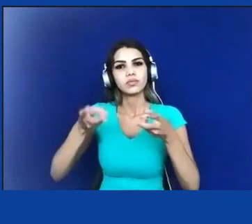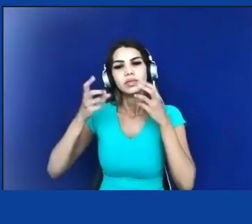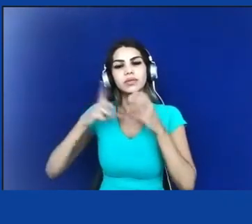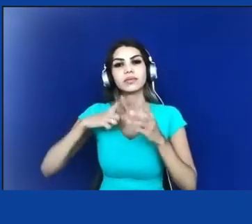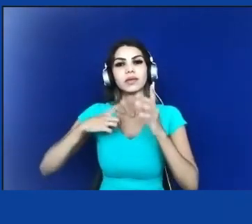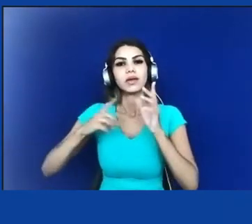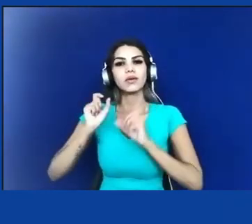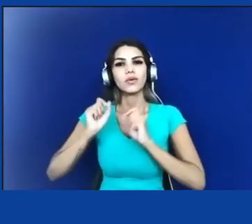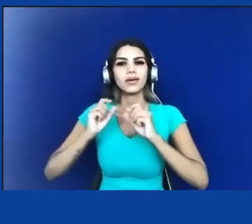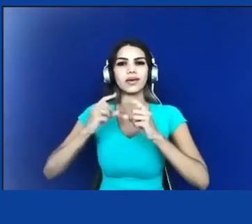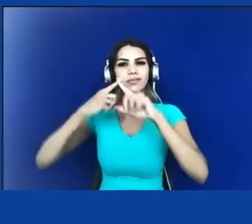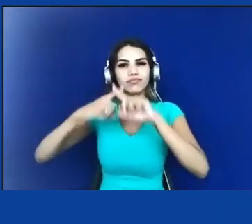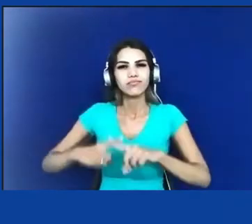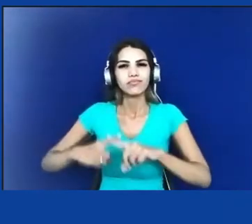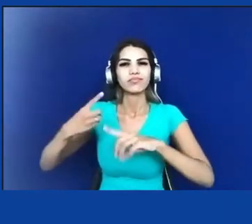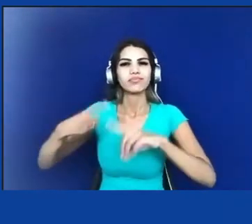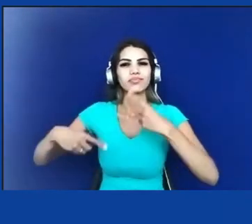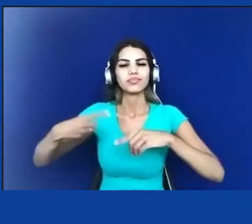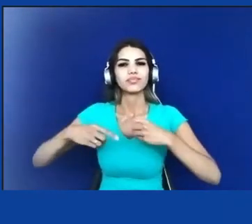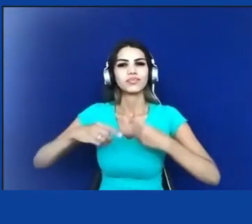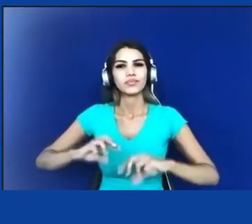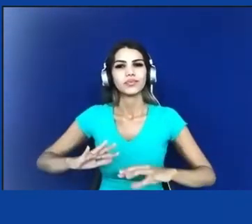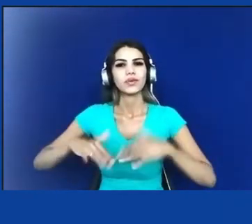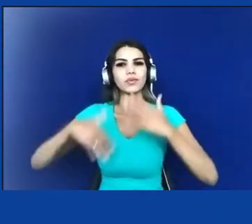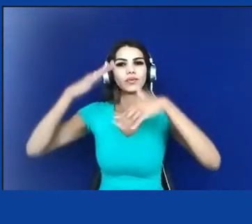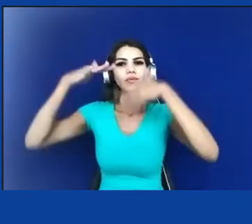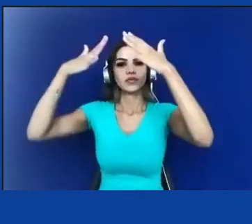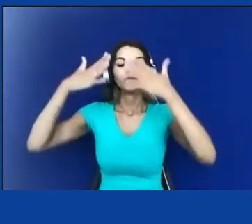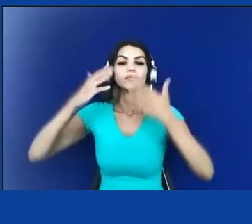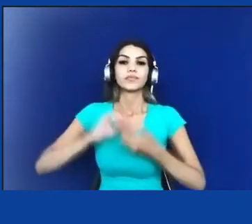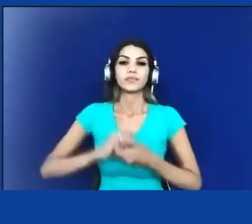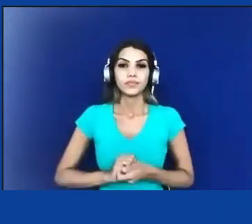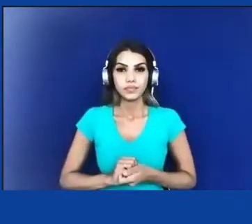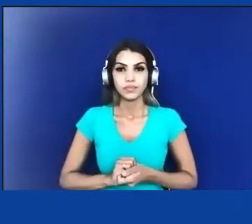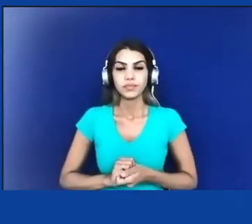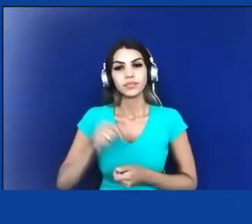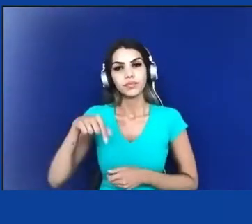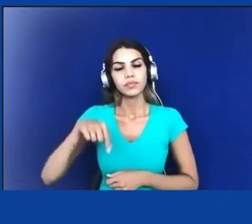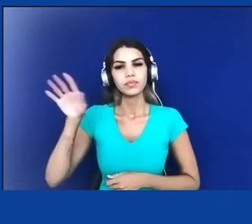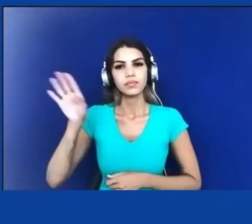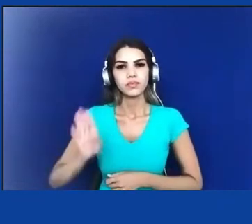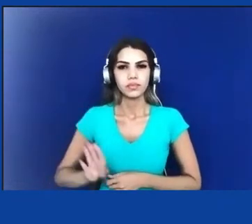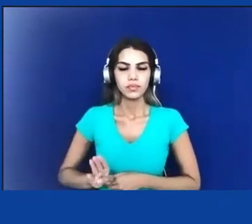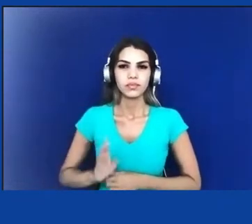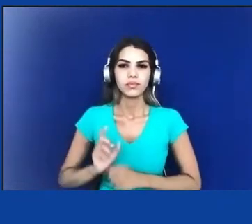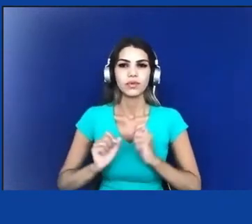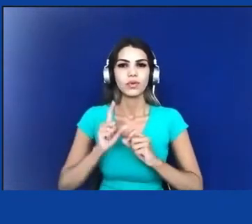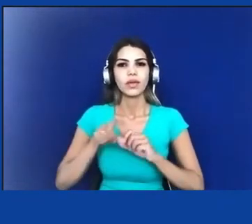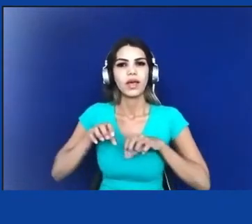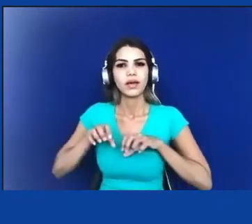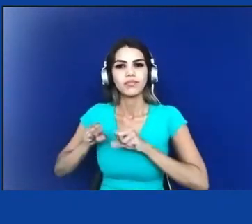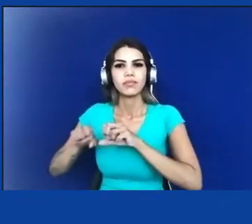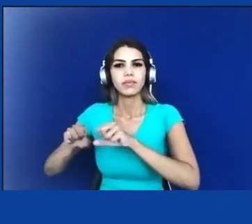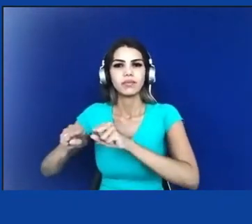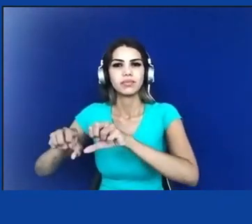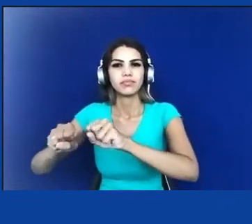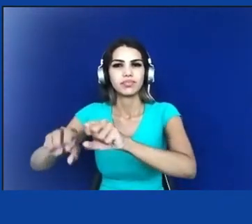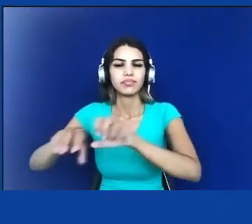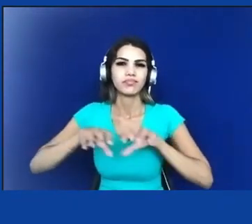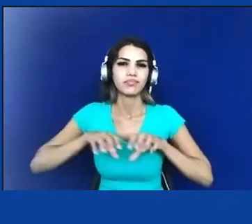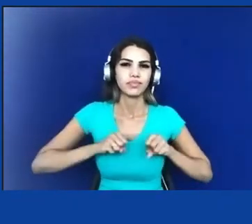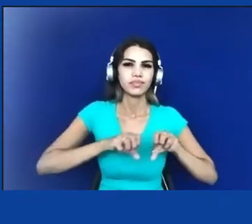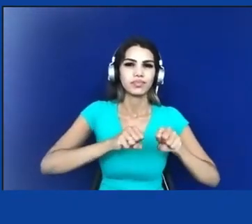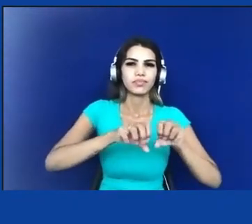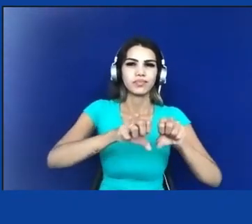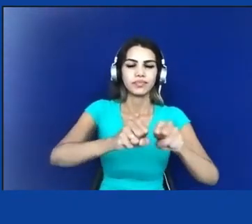avanço para o interior do nosso país que foram fenômenos de conquistas foram se conquistando novos territórios